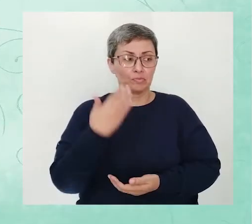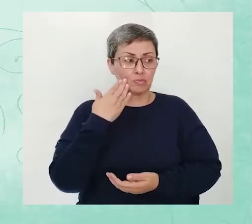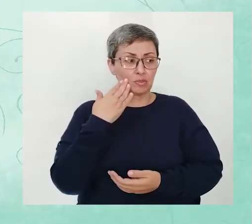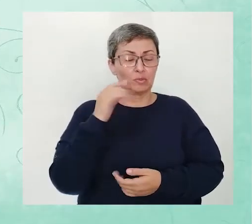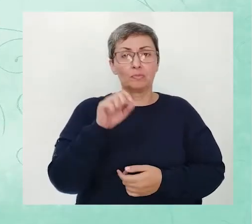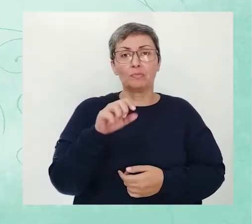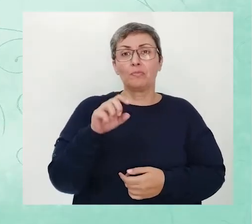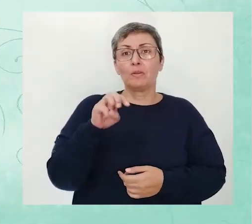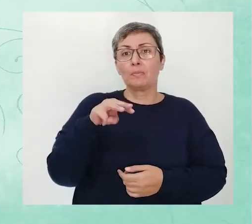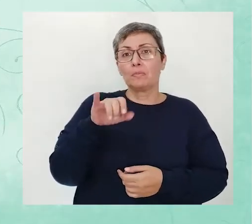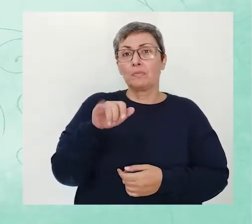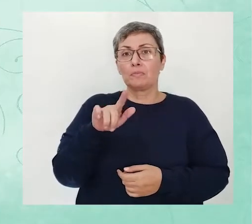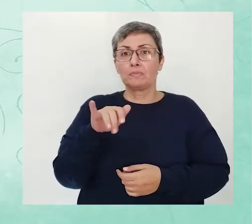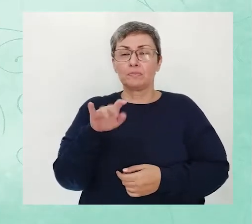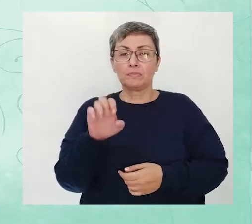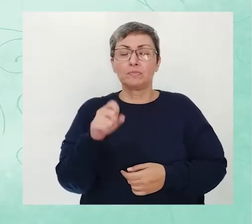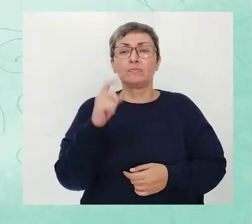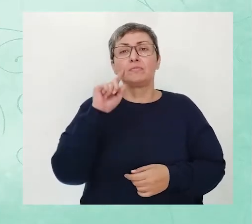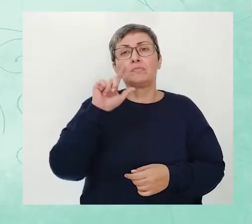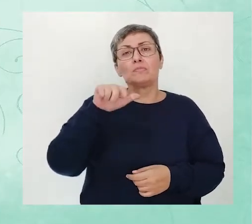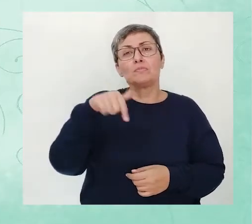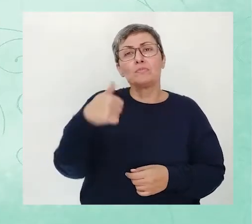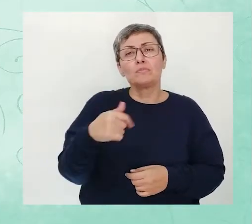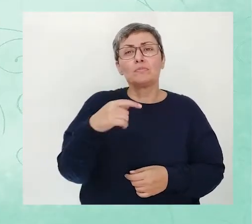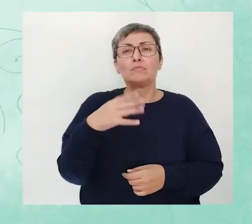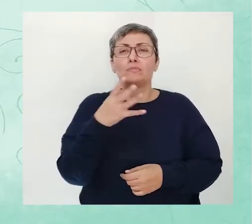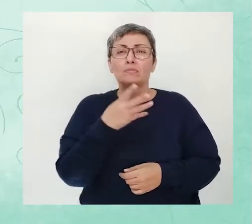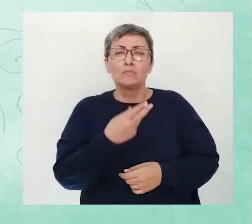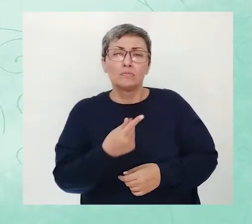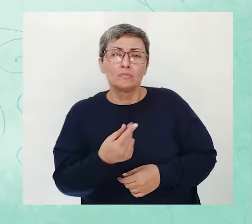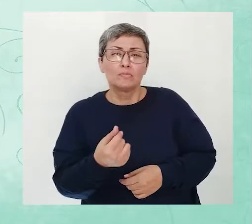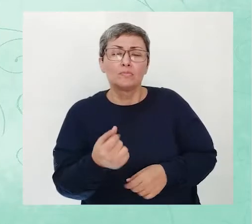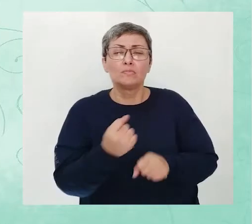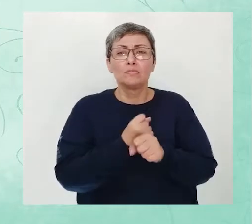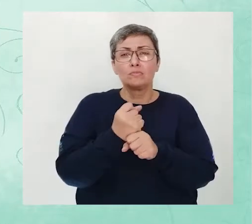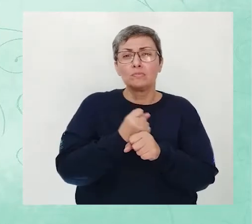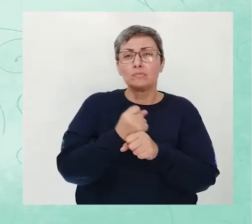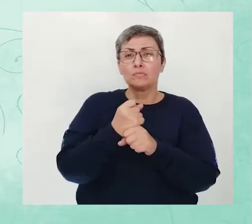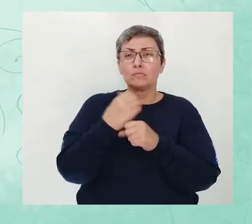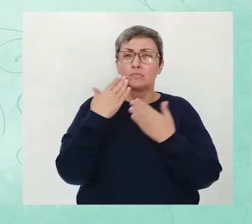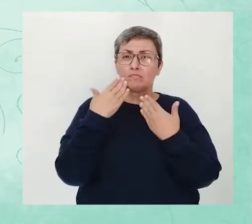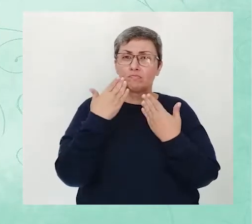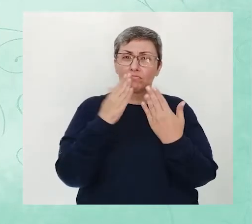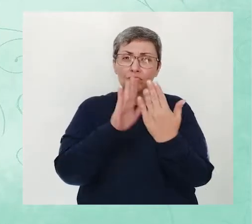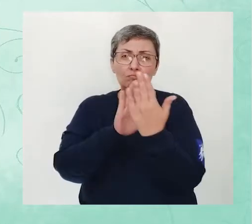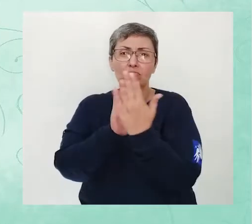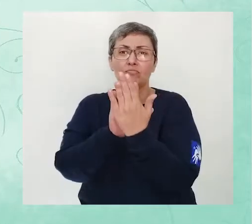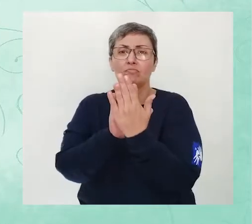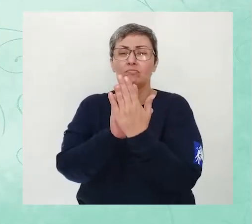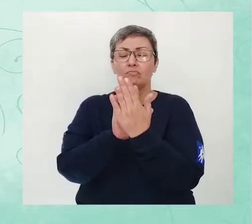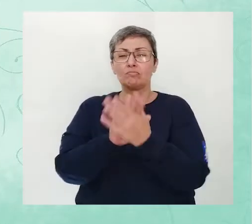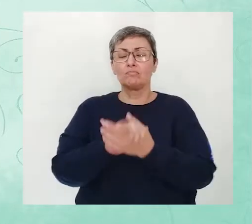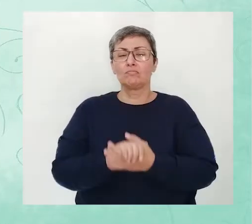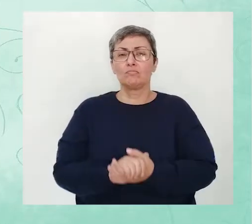Então, é milagre. Depois de tantos anos, frente a frente,